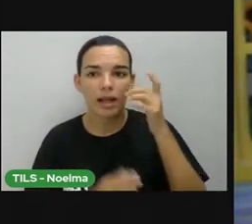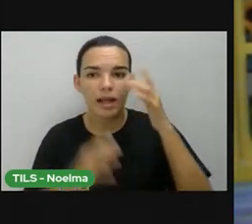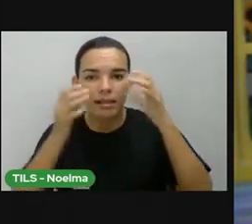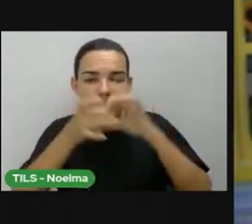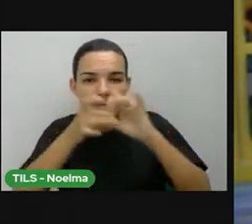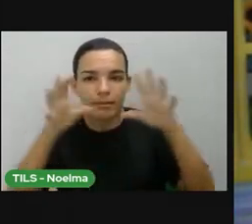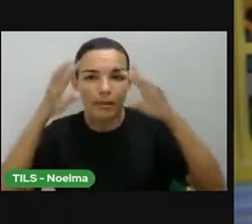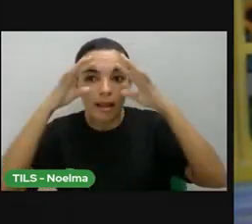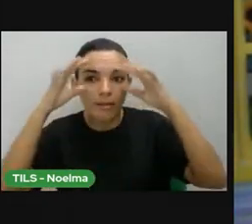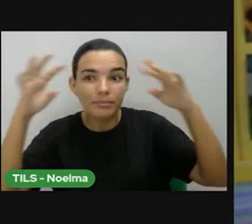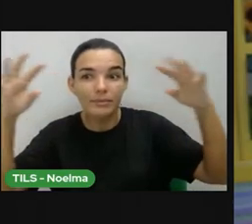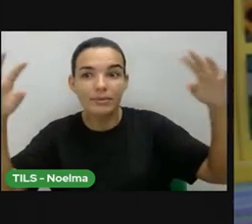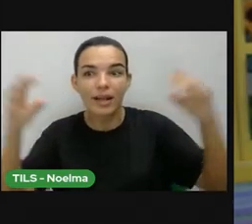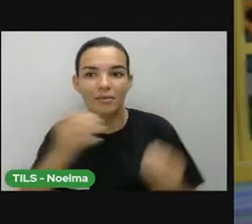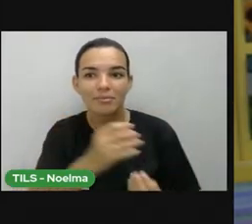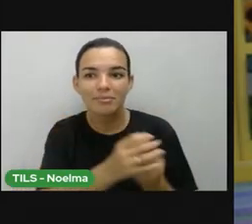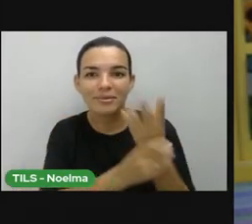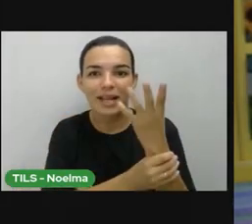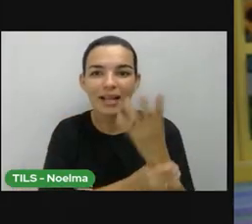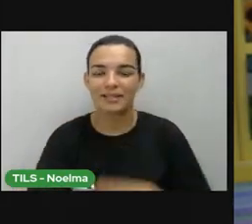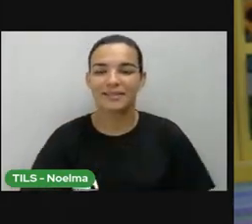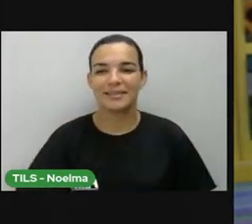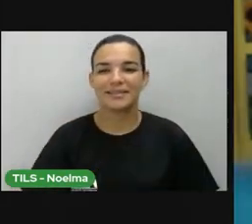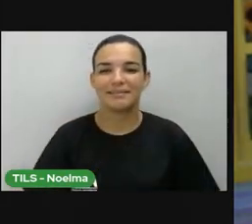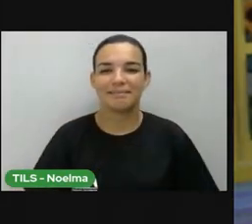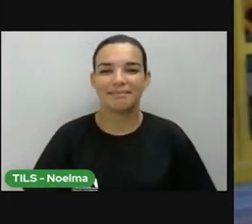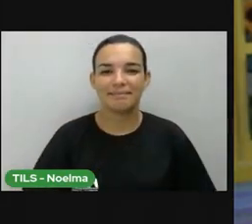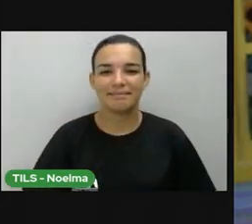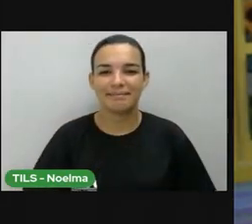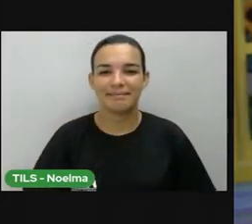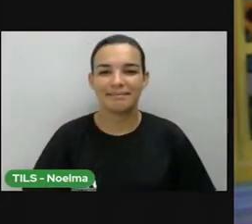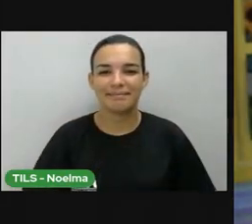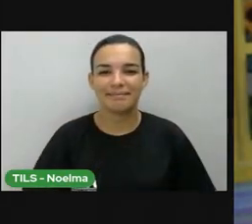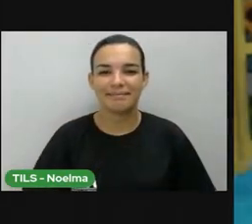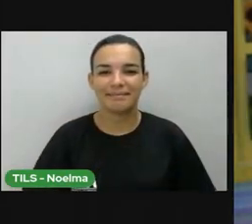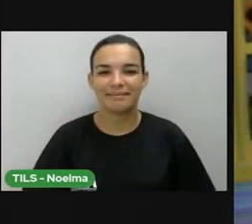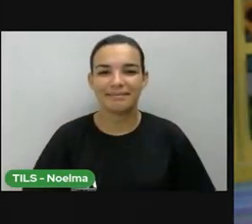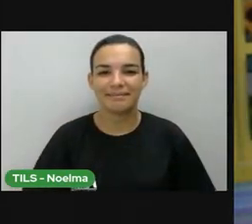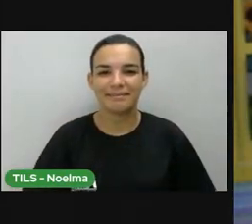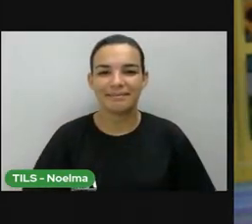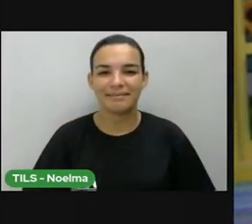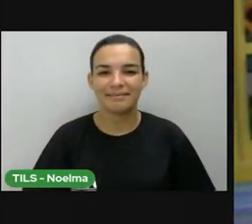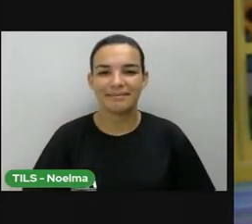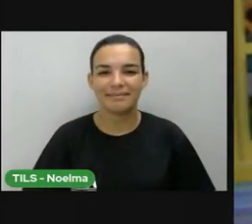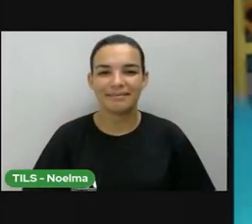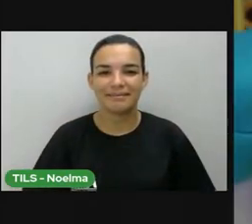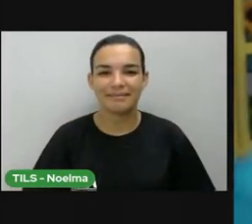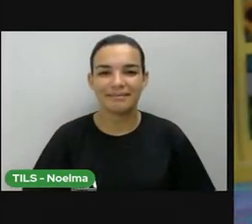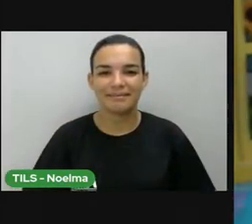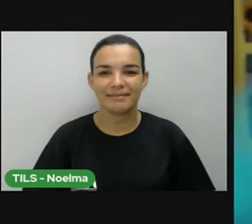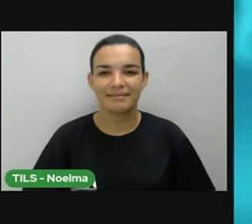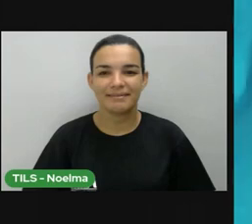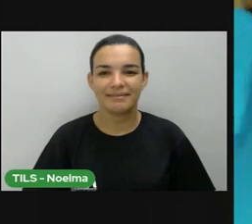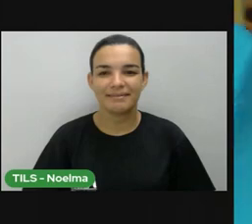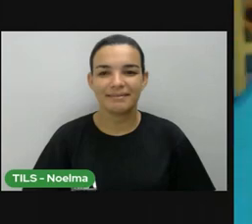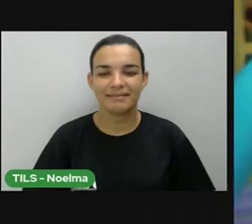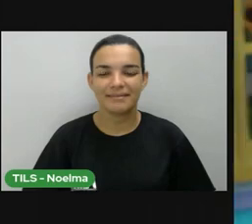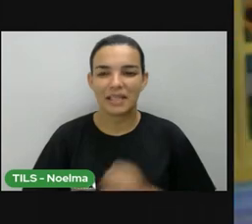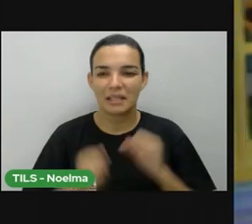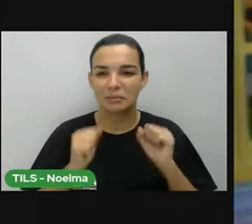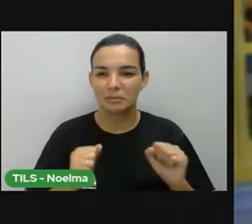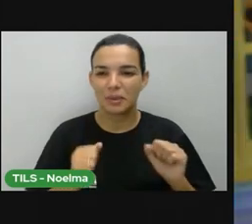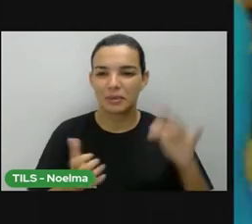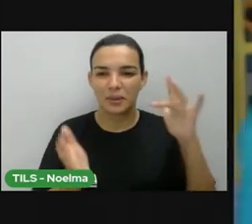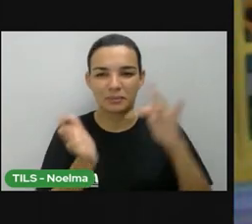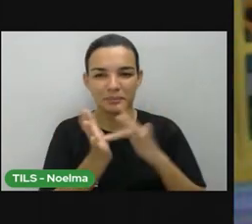e a criatividade! Em 3, 2, 1... Tchim, tchim, Assista o vídeo até o final e depois se inscreva no canal!